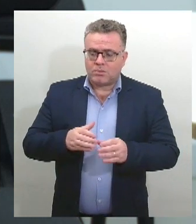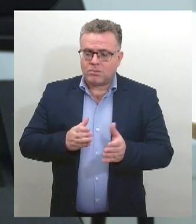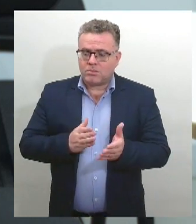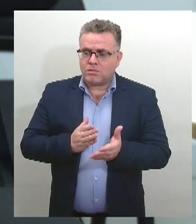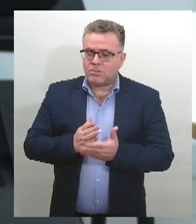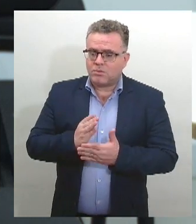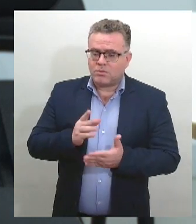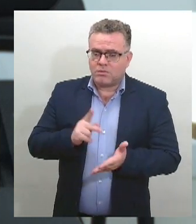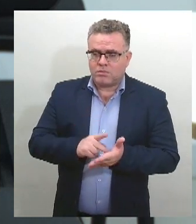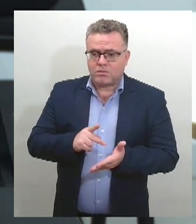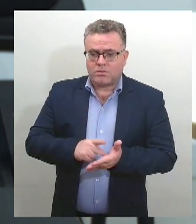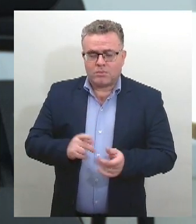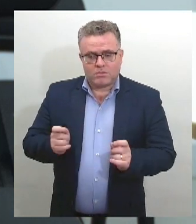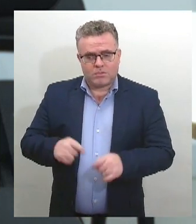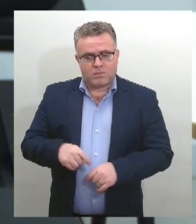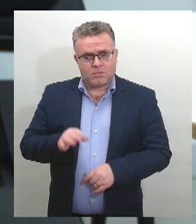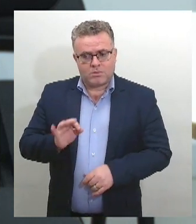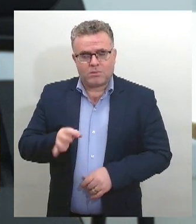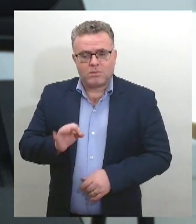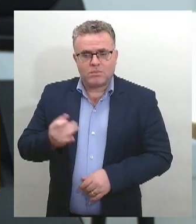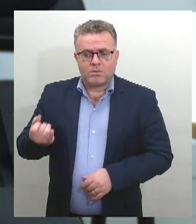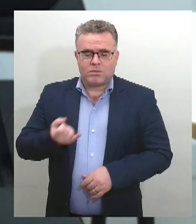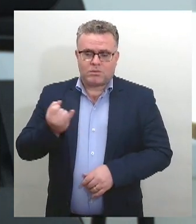Sim, eu acho importante. Porque, vamos dizer,